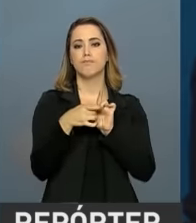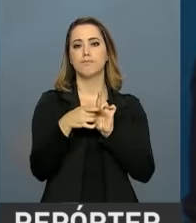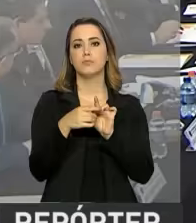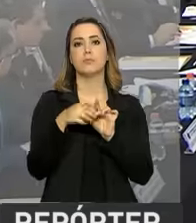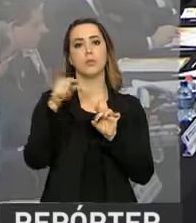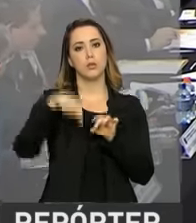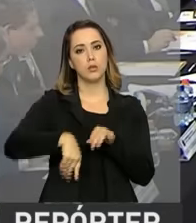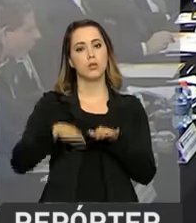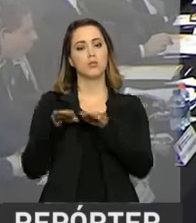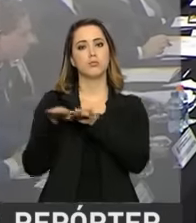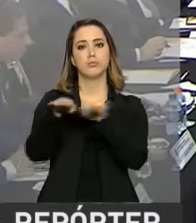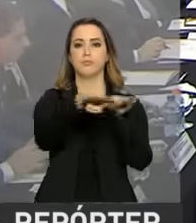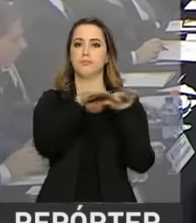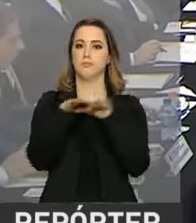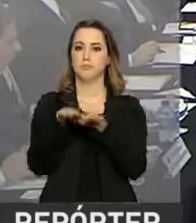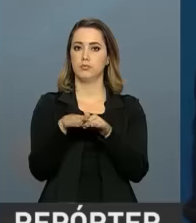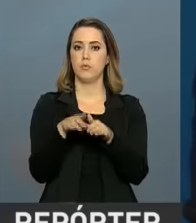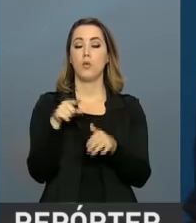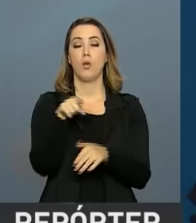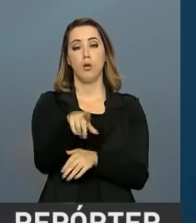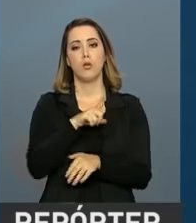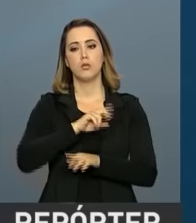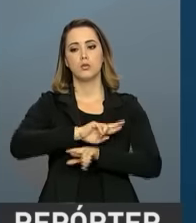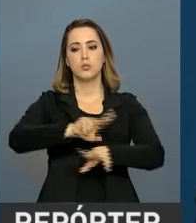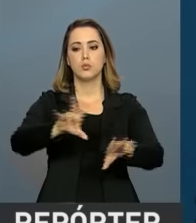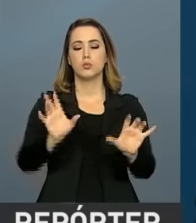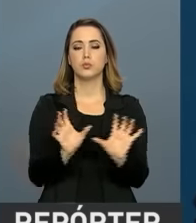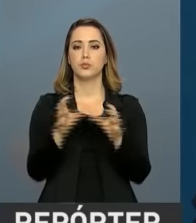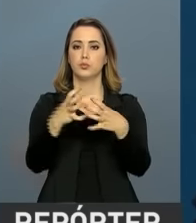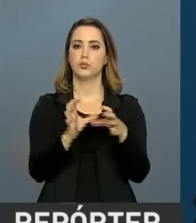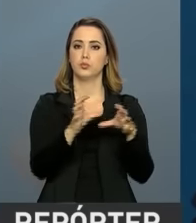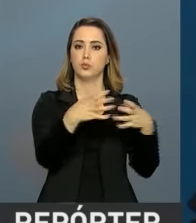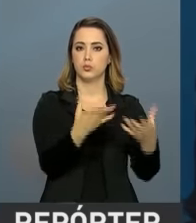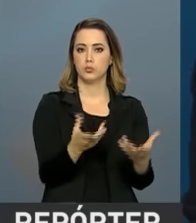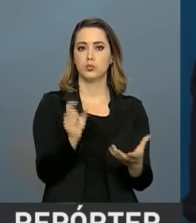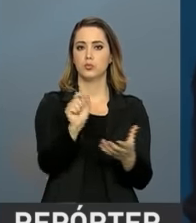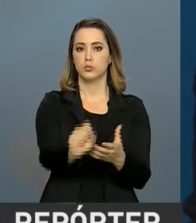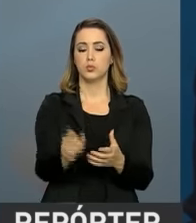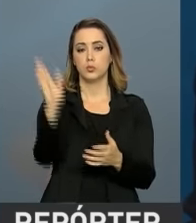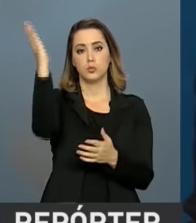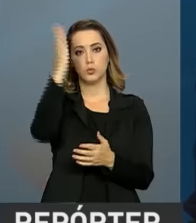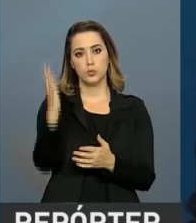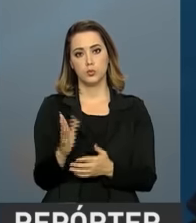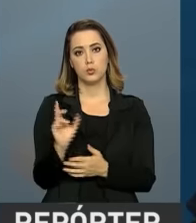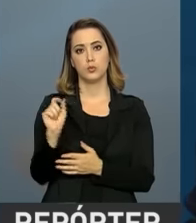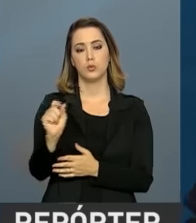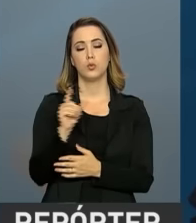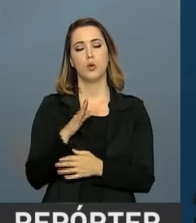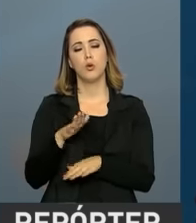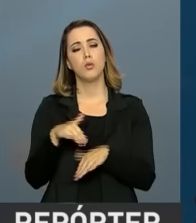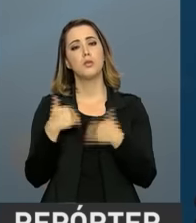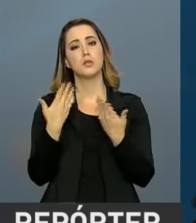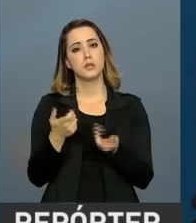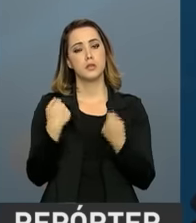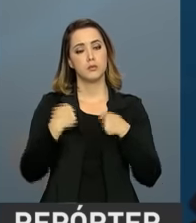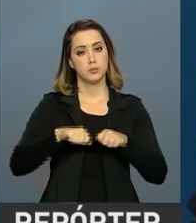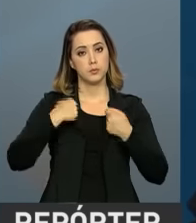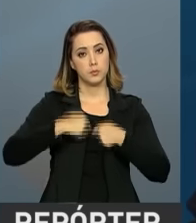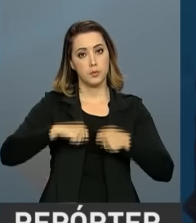democracia. E você tem os vários setores da nacionalidade com os quais você deve